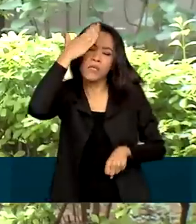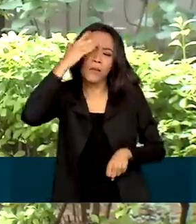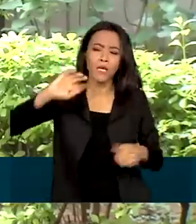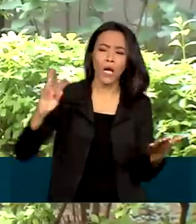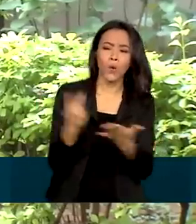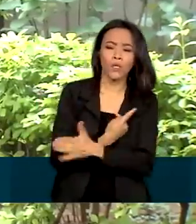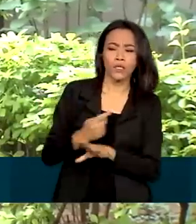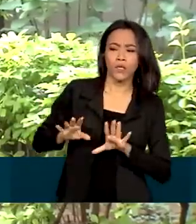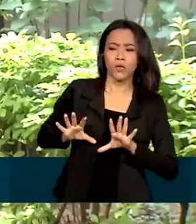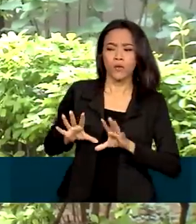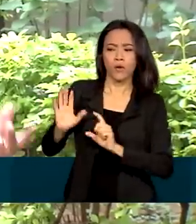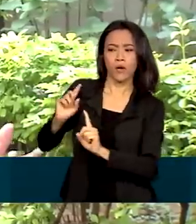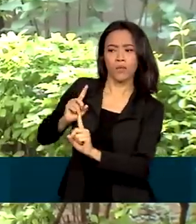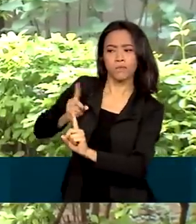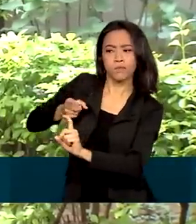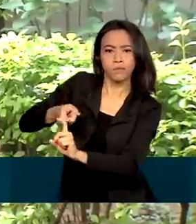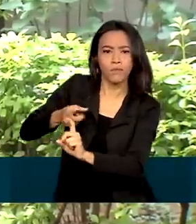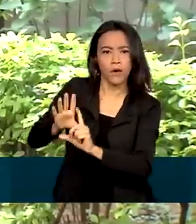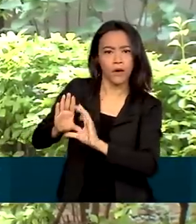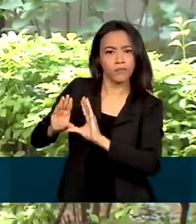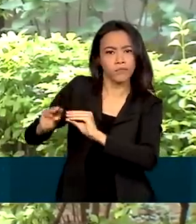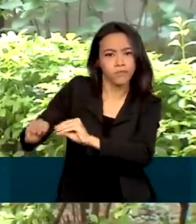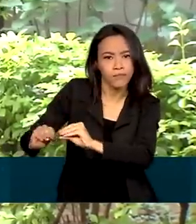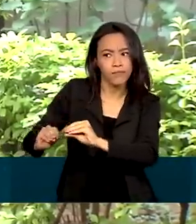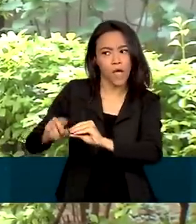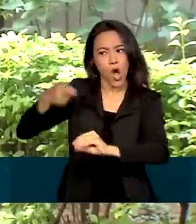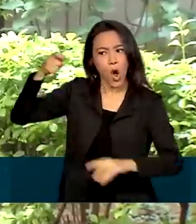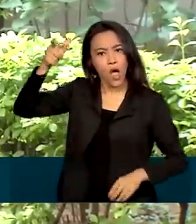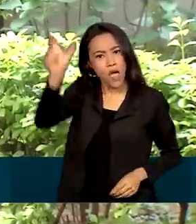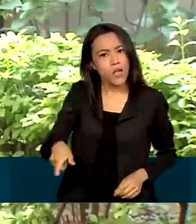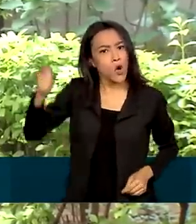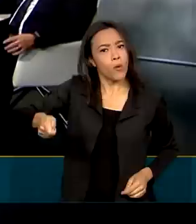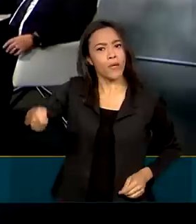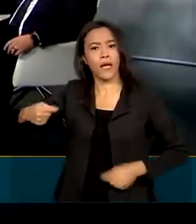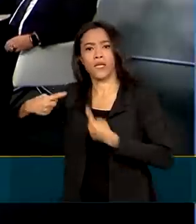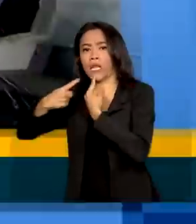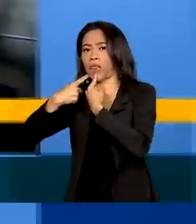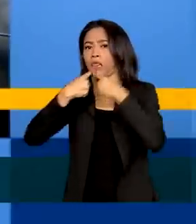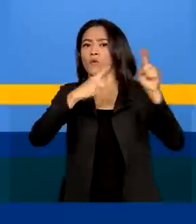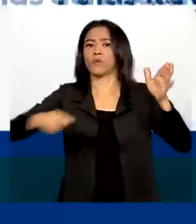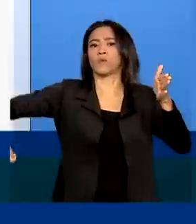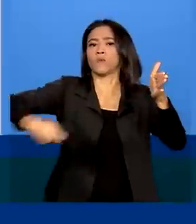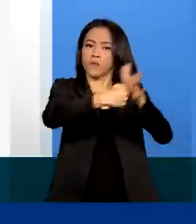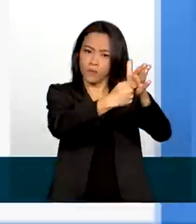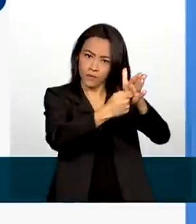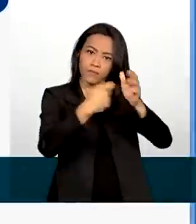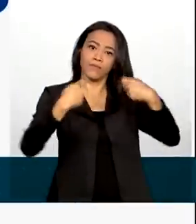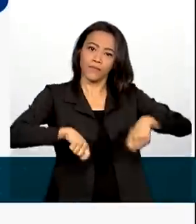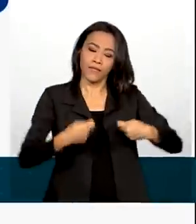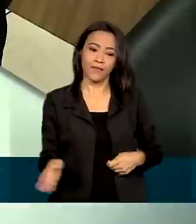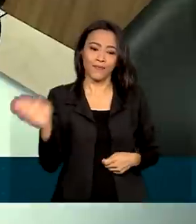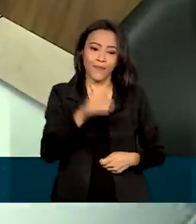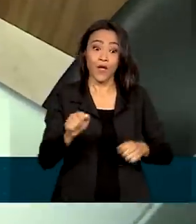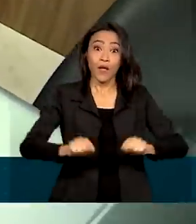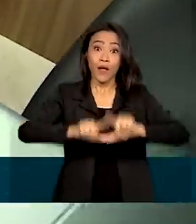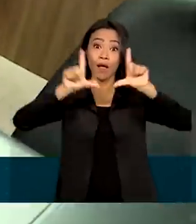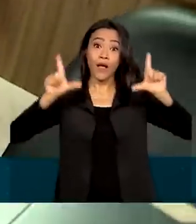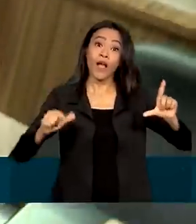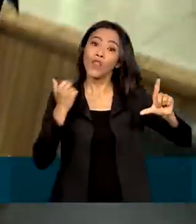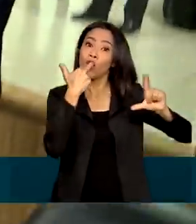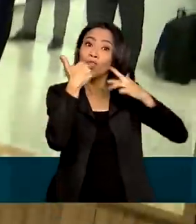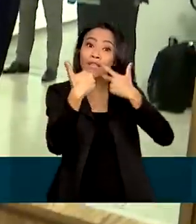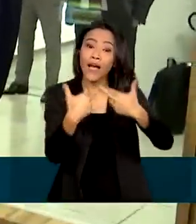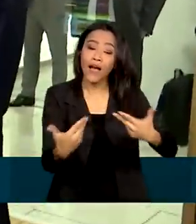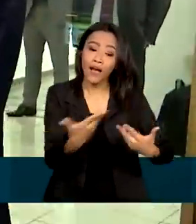caso de assédio sexual, a partir de agora, são obrigados a fazer a denúncia. Novidade também nas telas. A empresa Brasil de